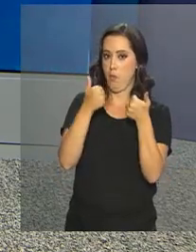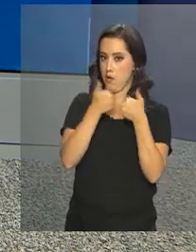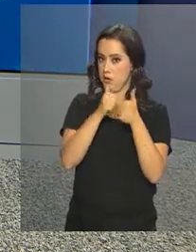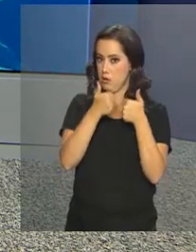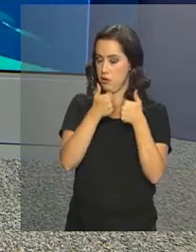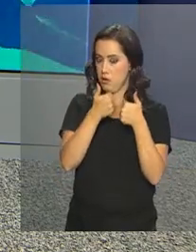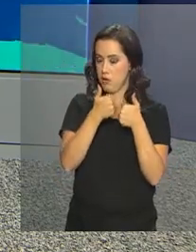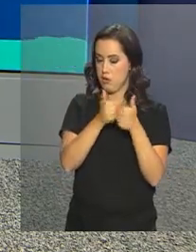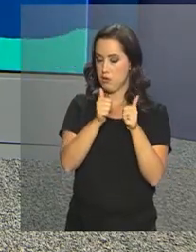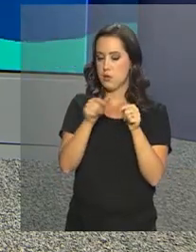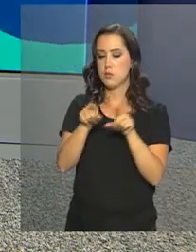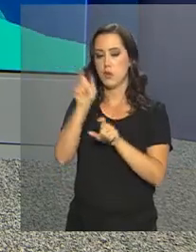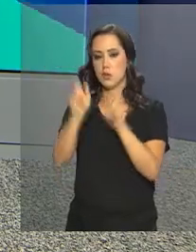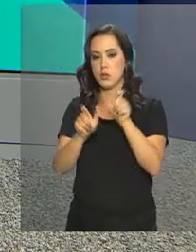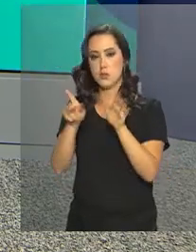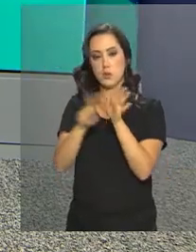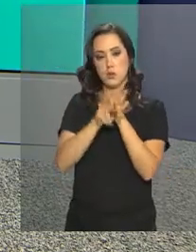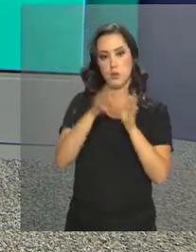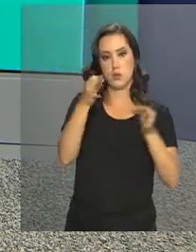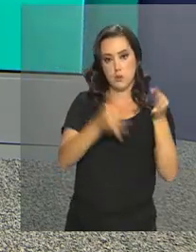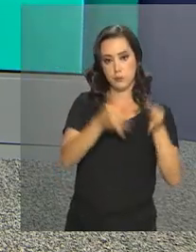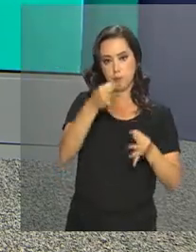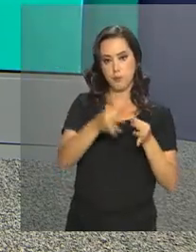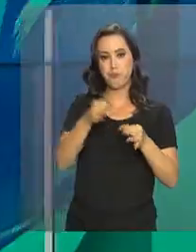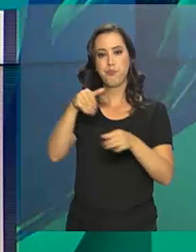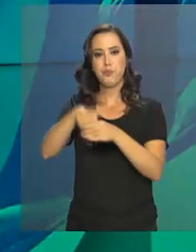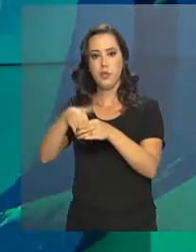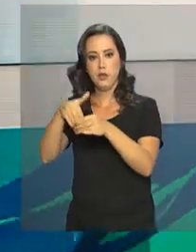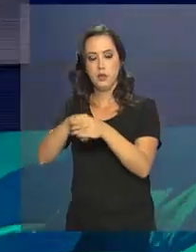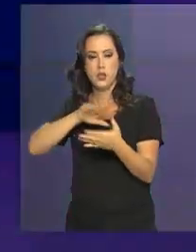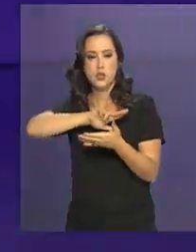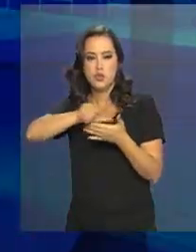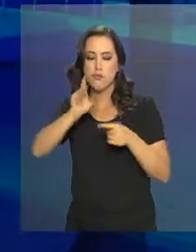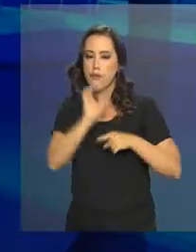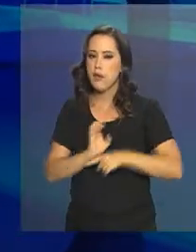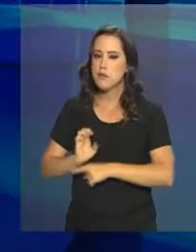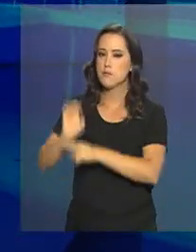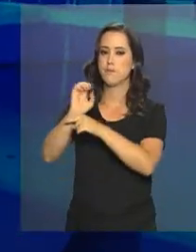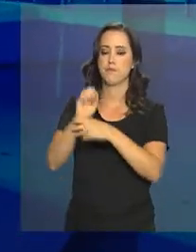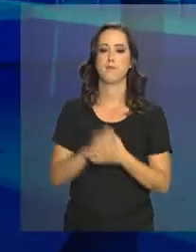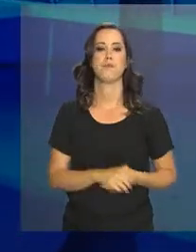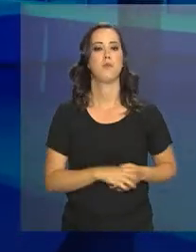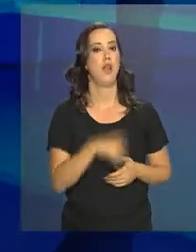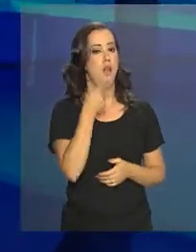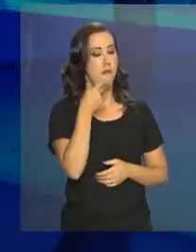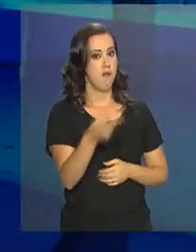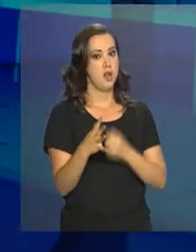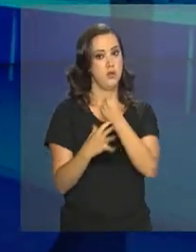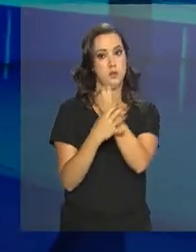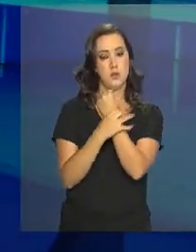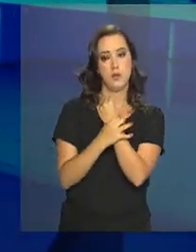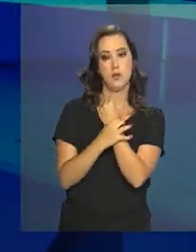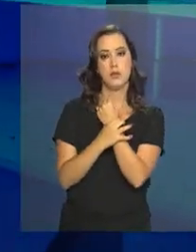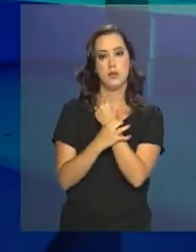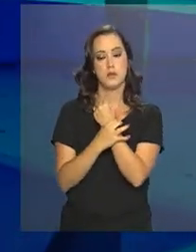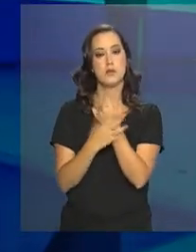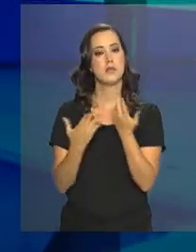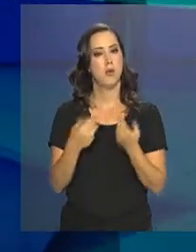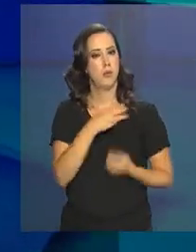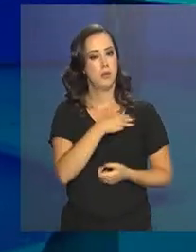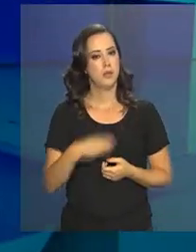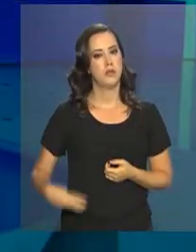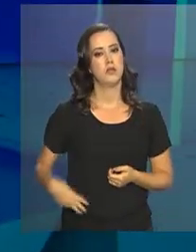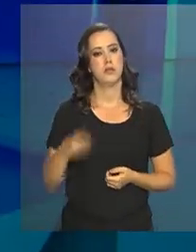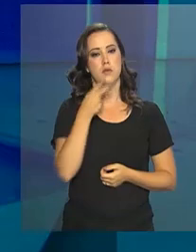93 localidades de 7 estados. E ainda sobre a segurança das eleições, o ministro Raul Júgman falou